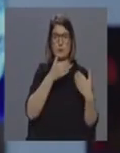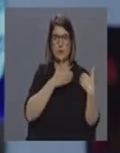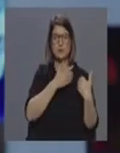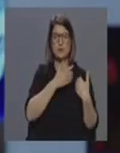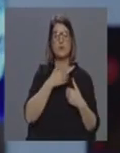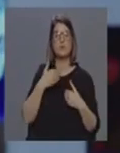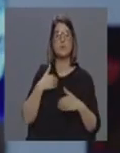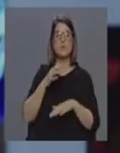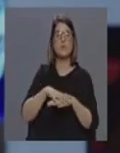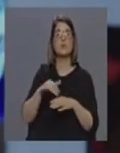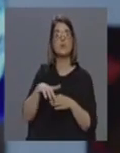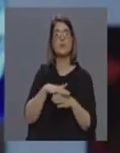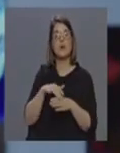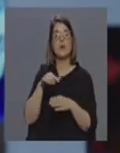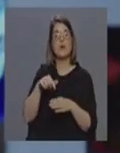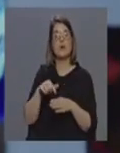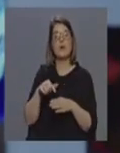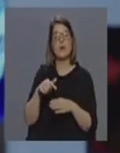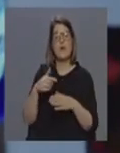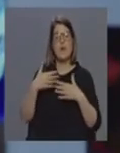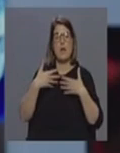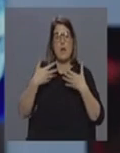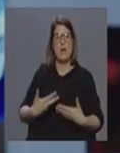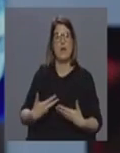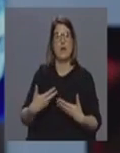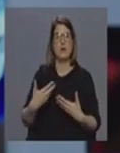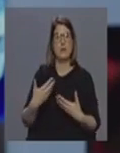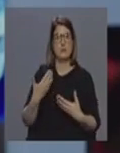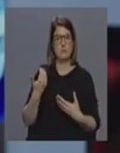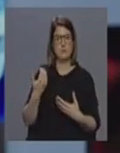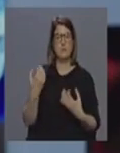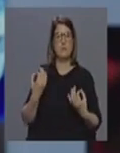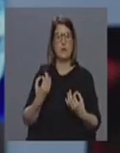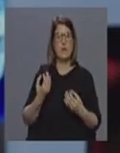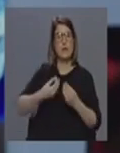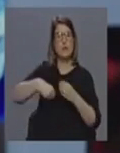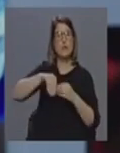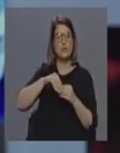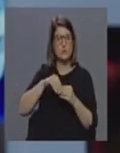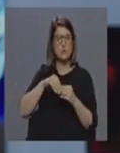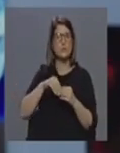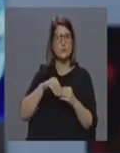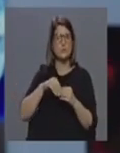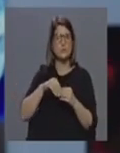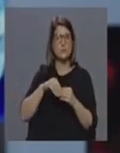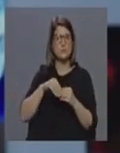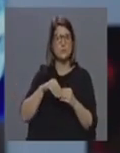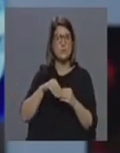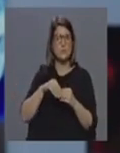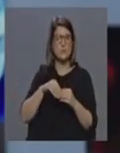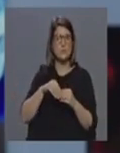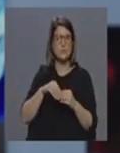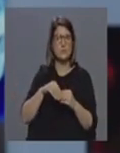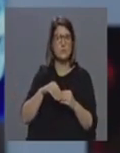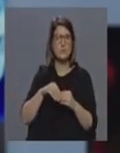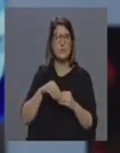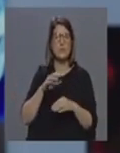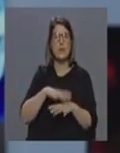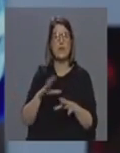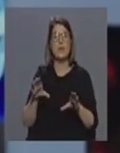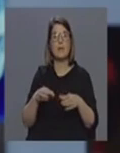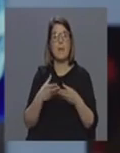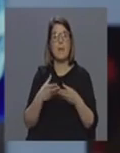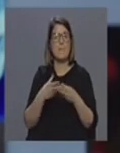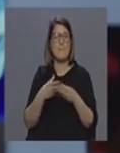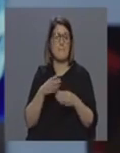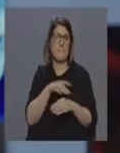sobrecarga que têm tido nos últimos dias vão ter que também ter aqui um reforço depois também da equipa médica depois também que